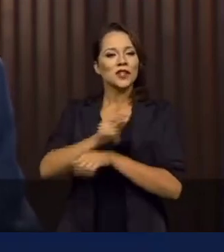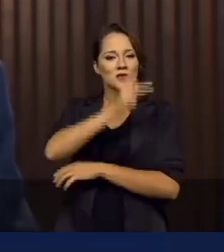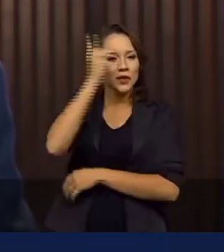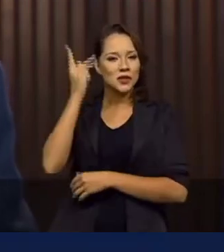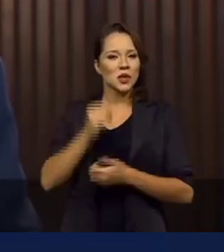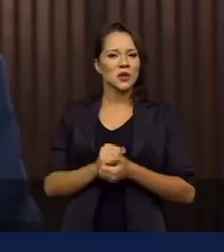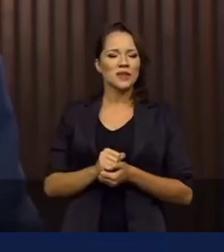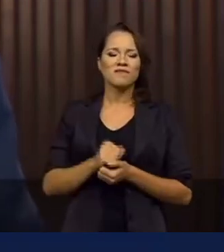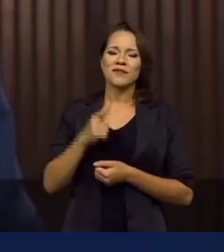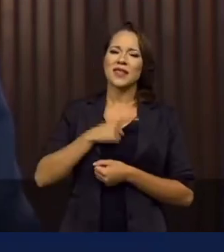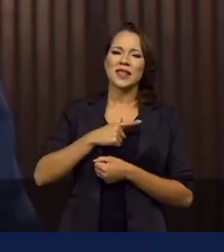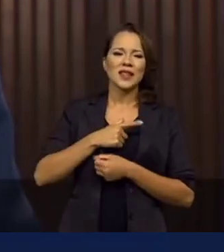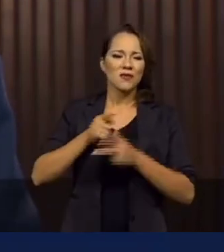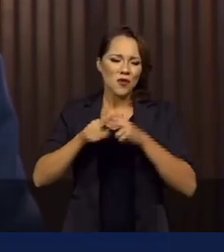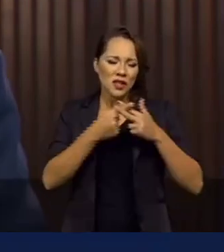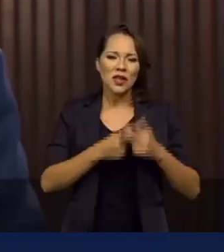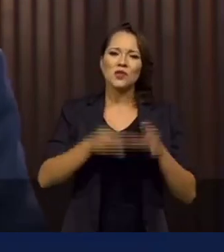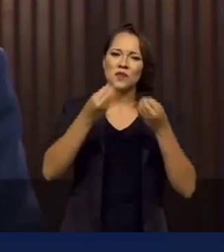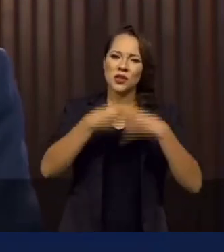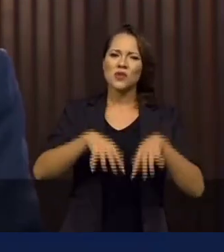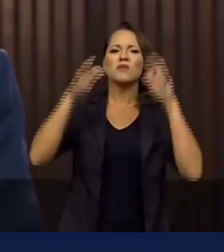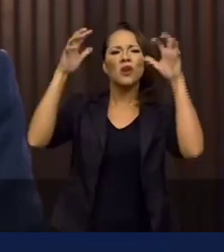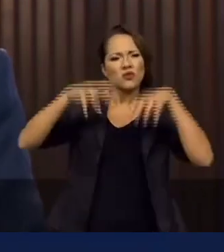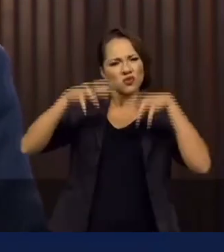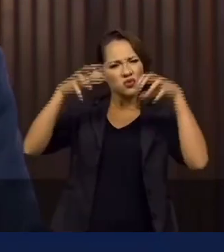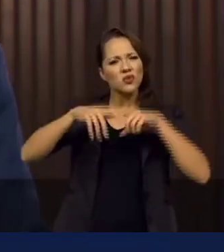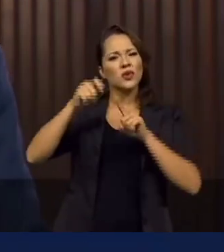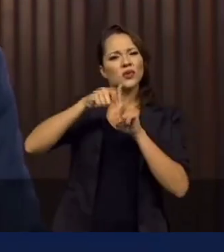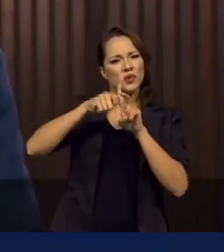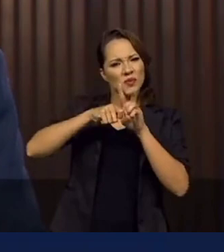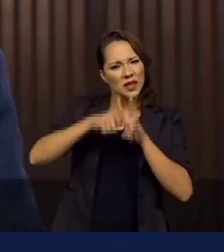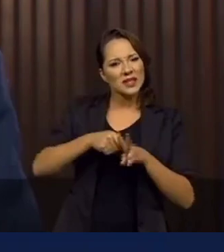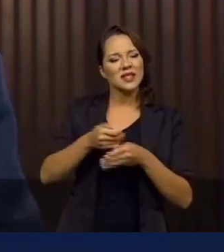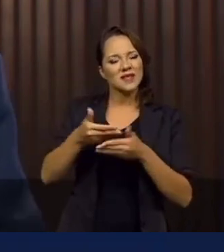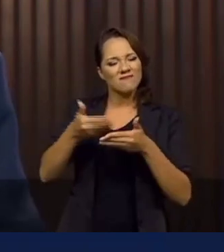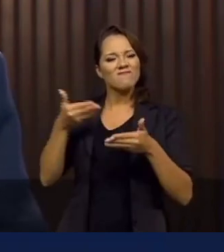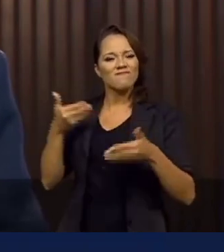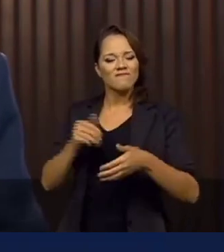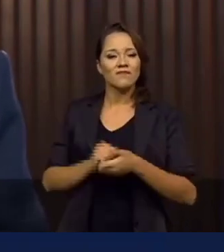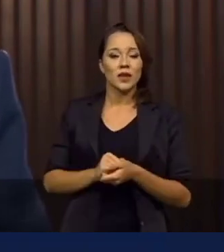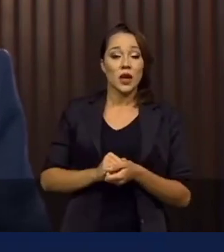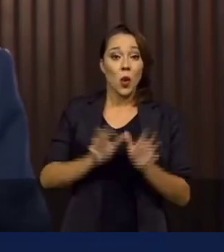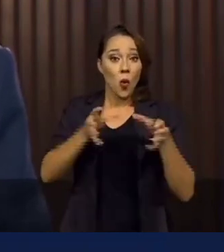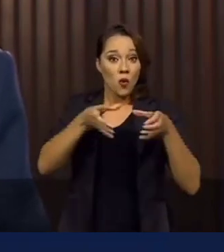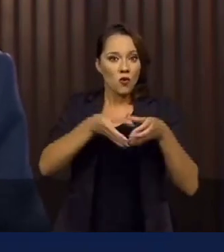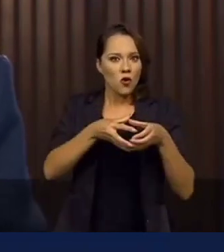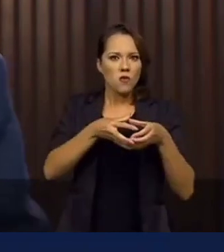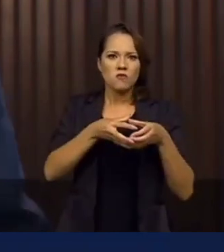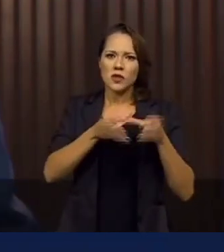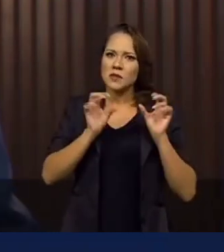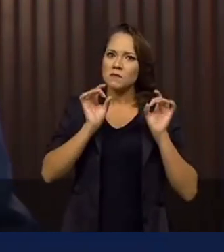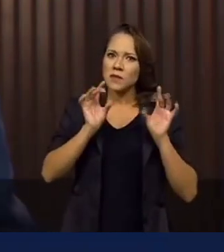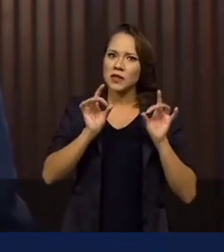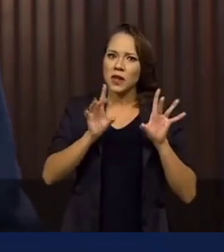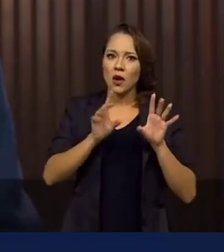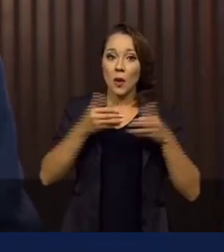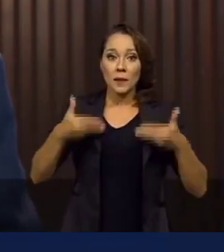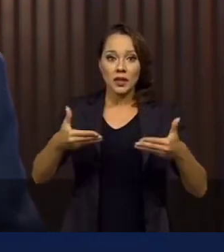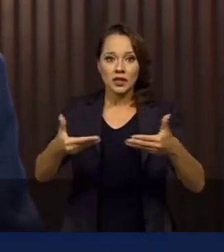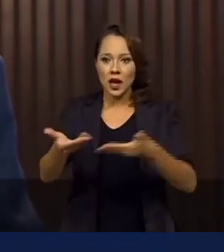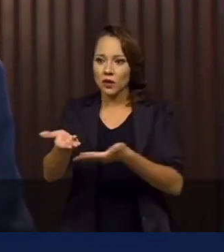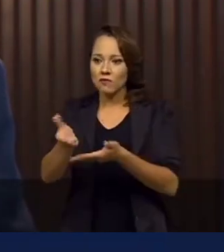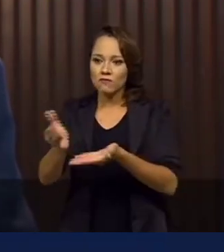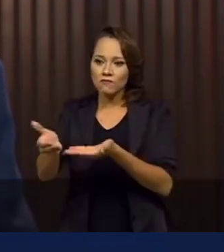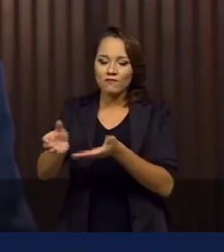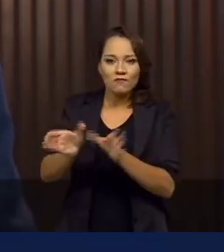e reparar os danos causados pelas chuvas dos últimos meses. Uma força-tarefa reuniu vários ministérios